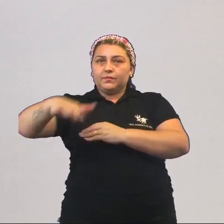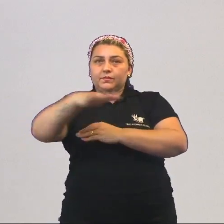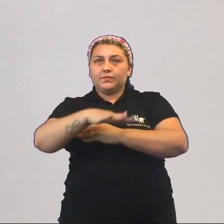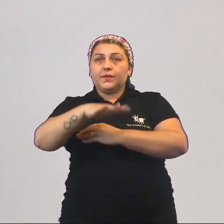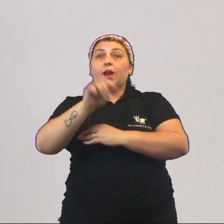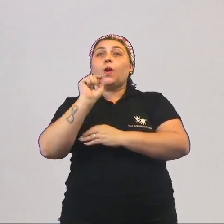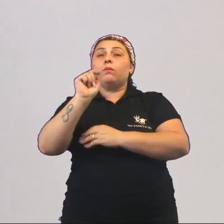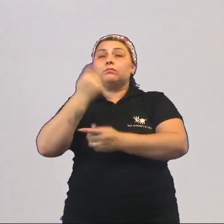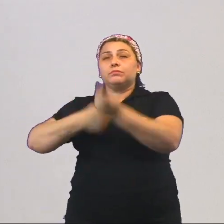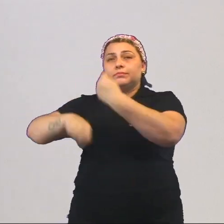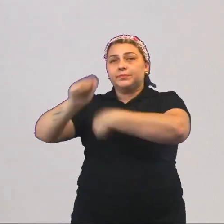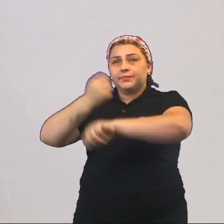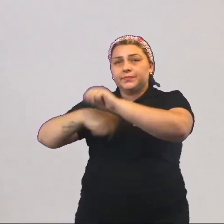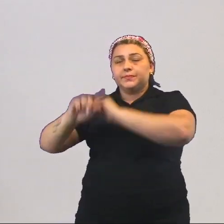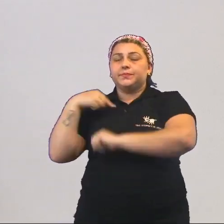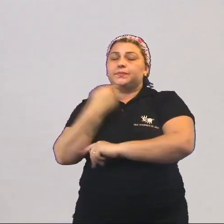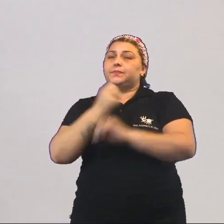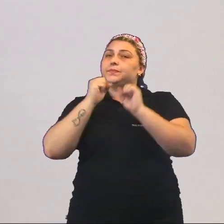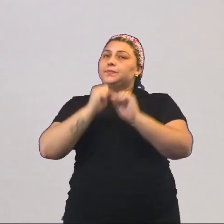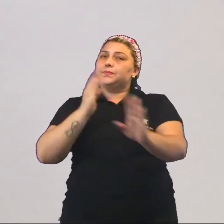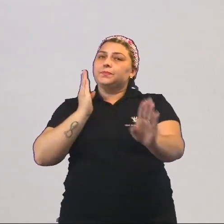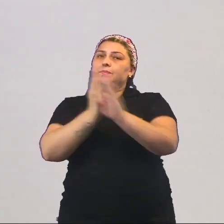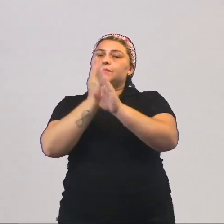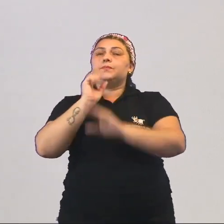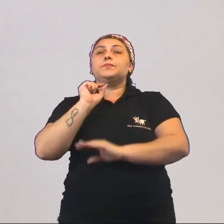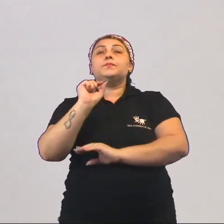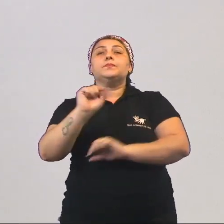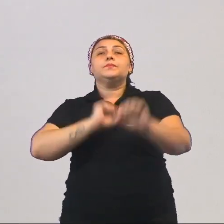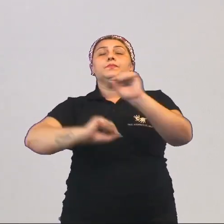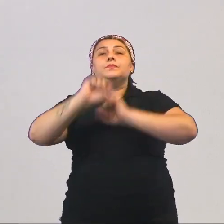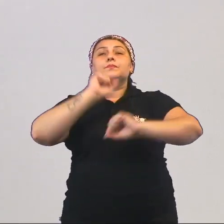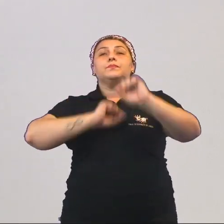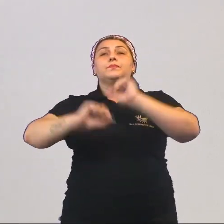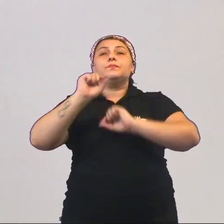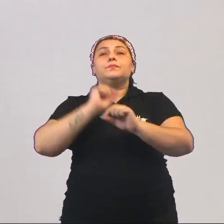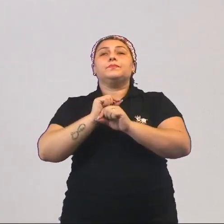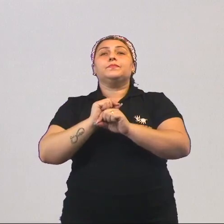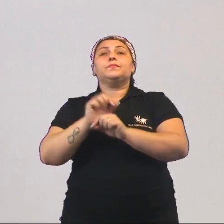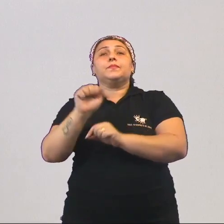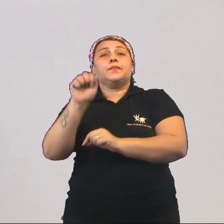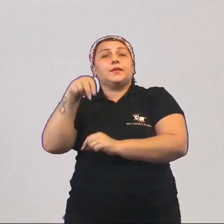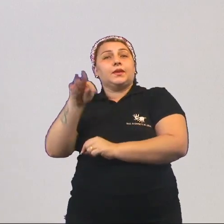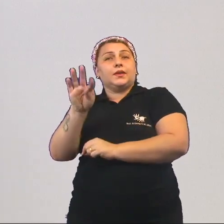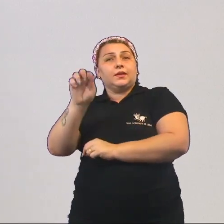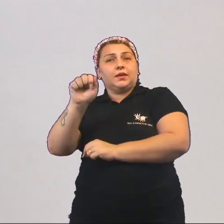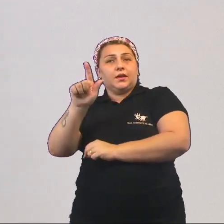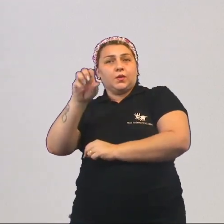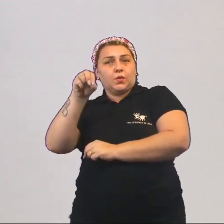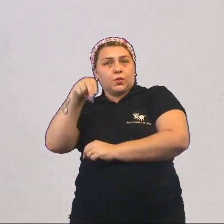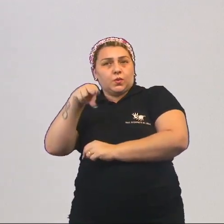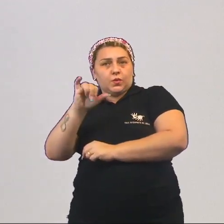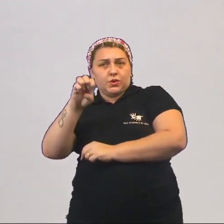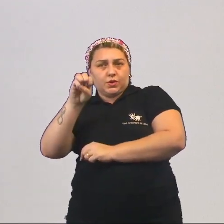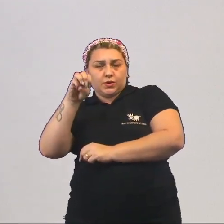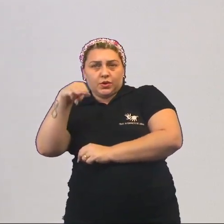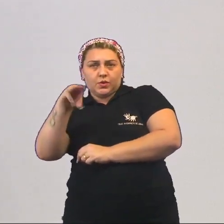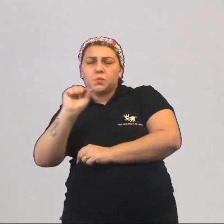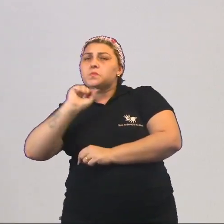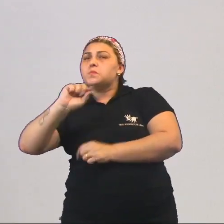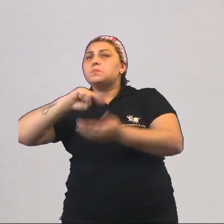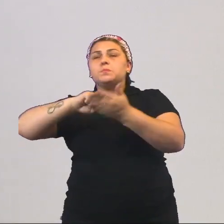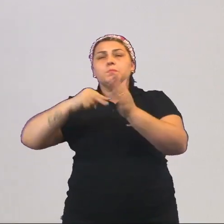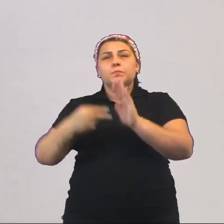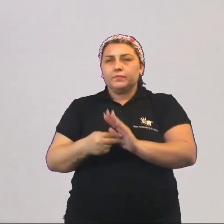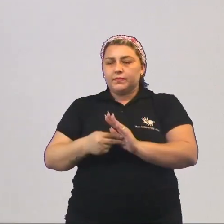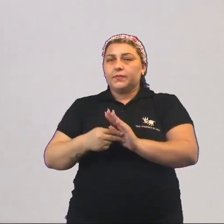poder econômico, então nós podemos identificar uma espécie de antagonismo na sociedade. Simplica dizer